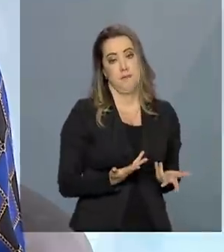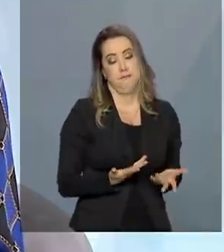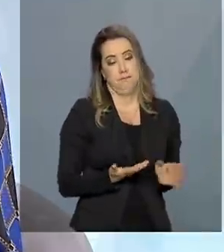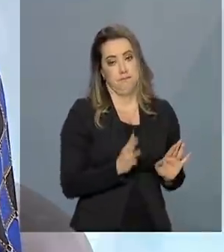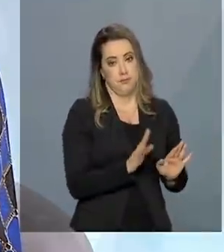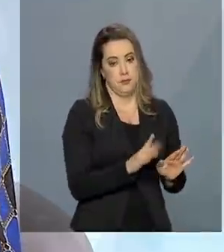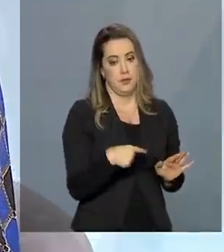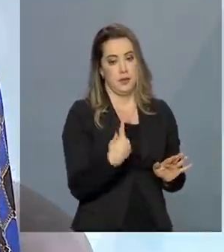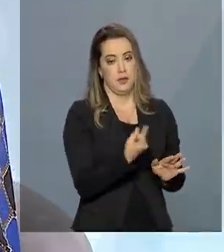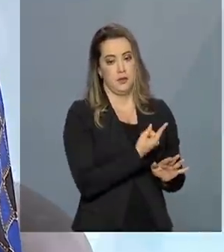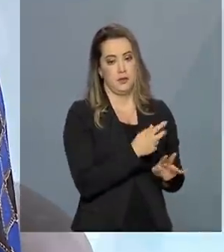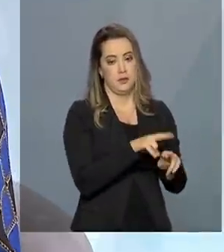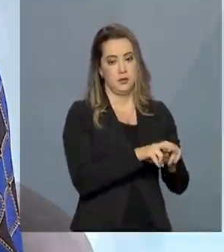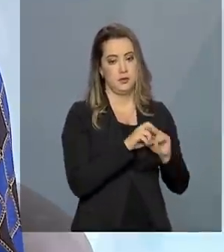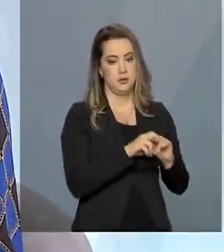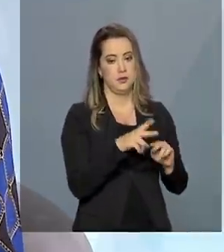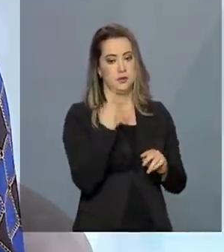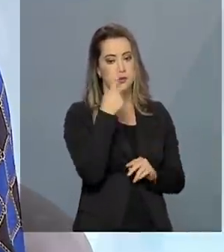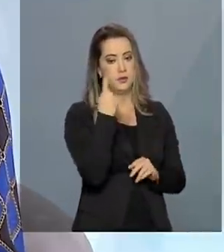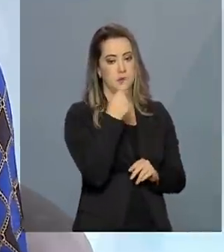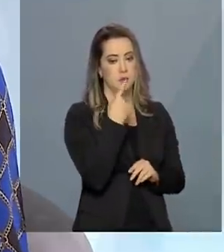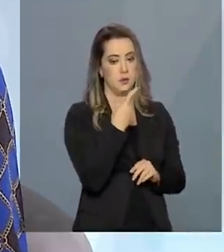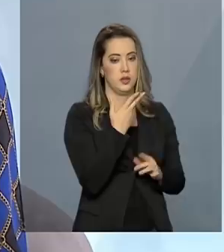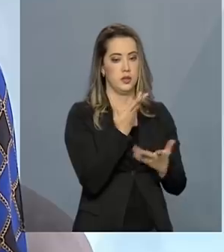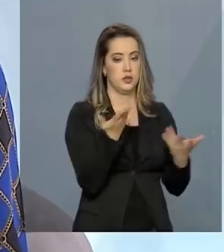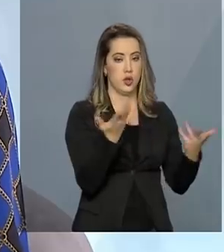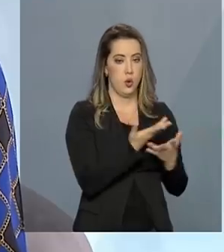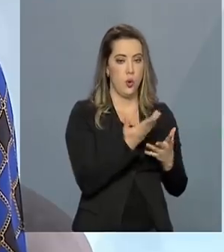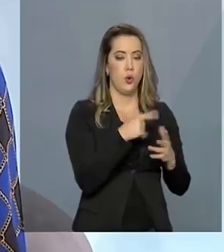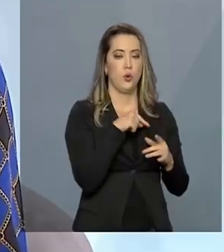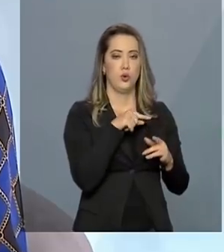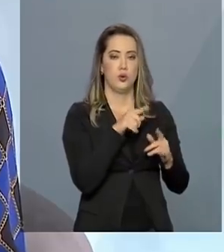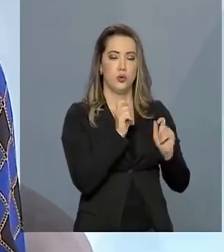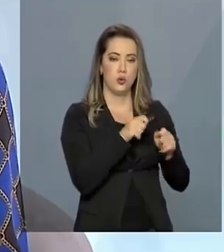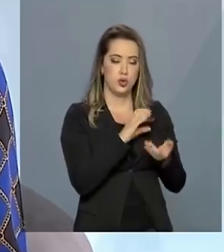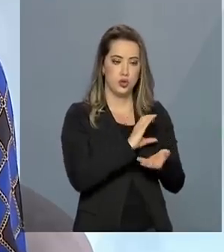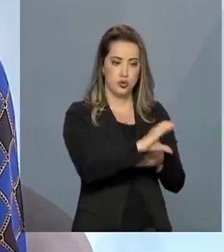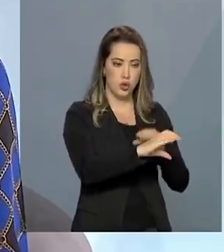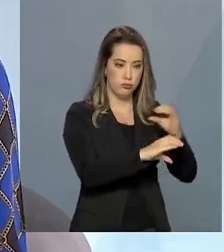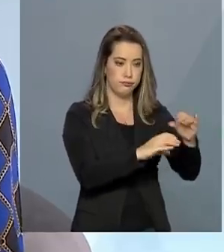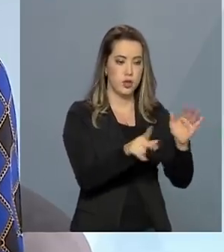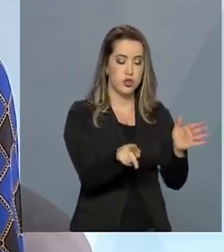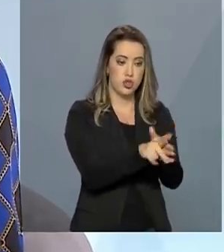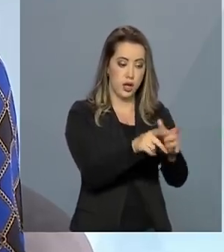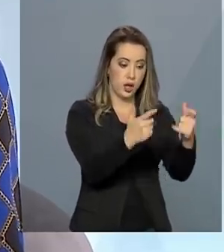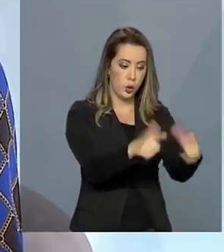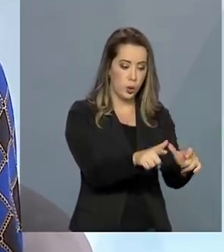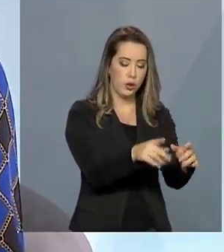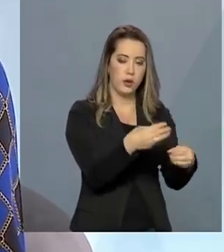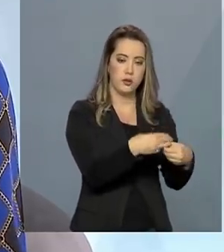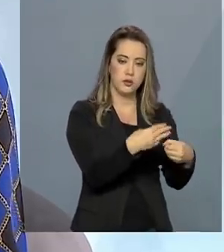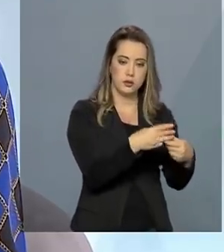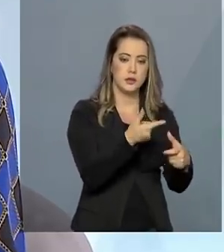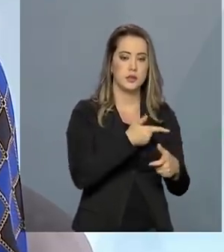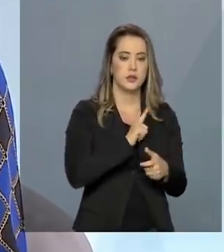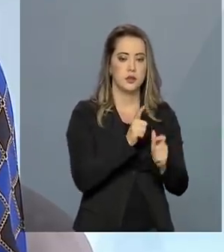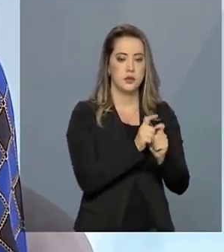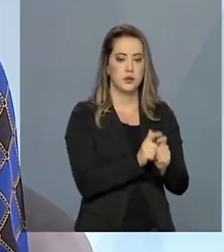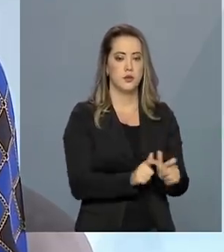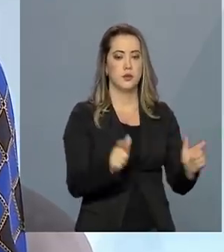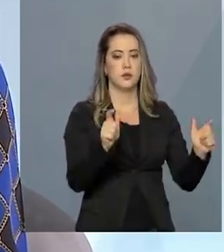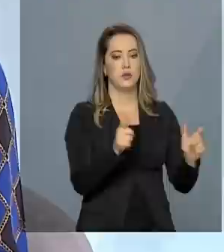a gente, por meio dessa política pública redistributiva, há um aumento do valor